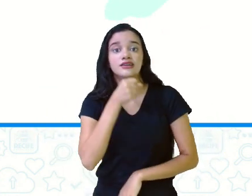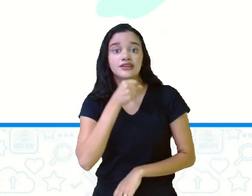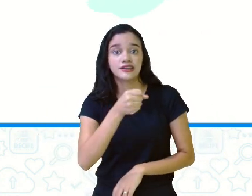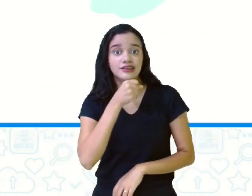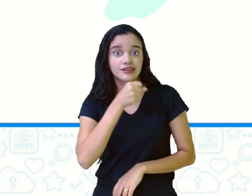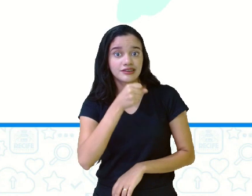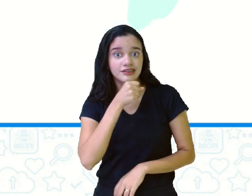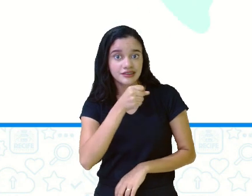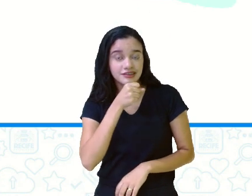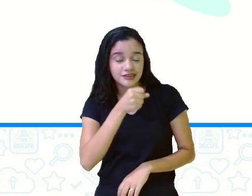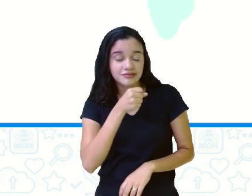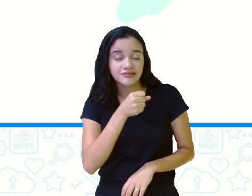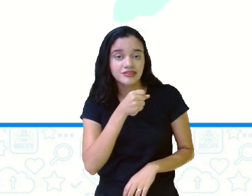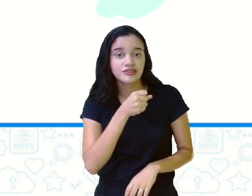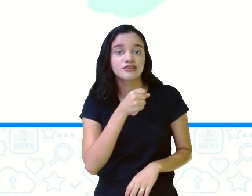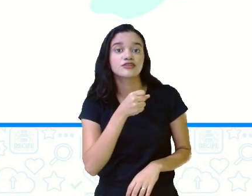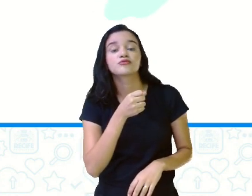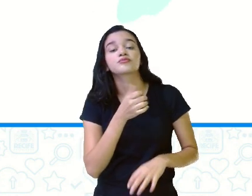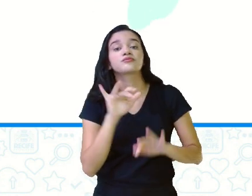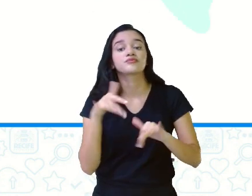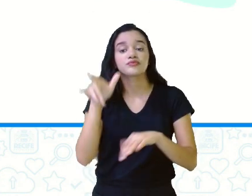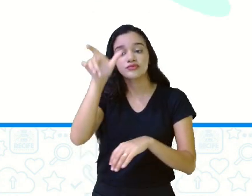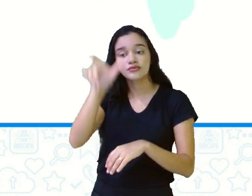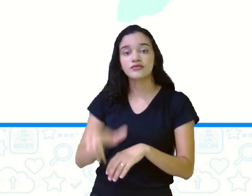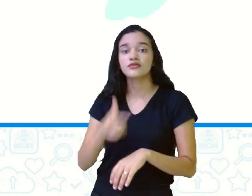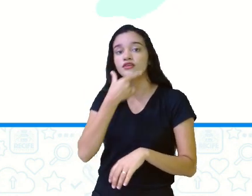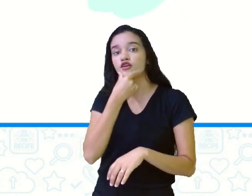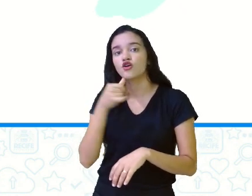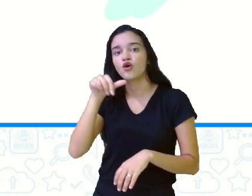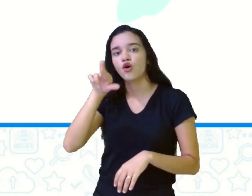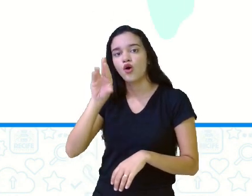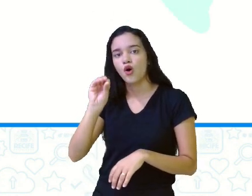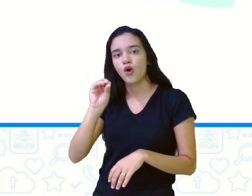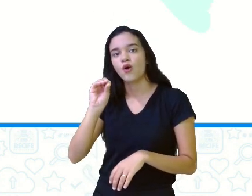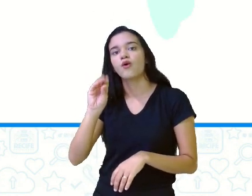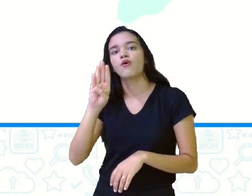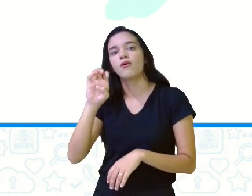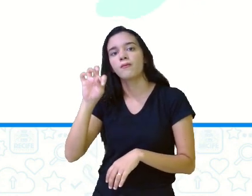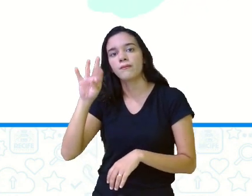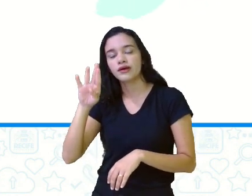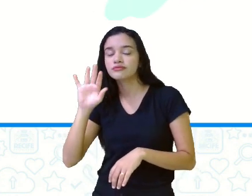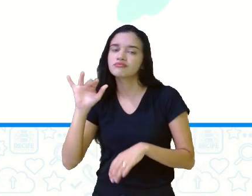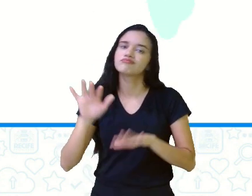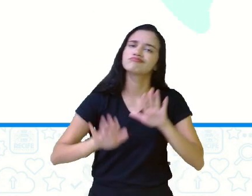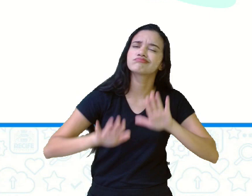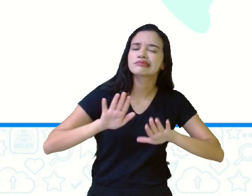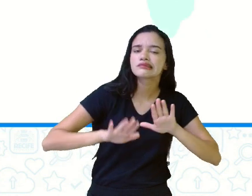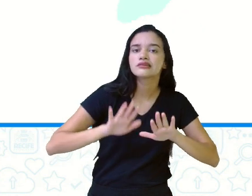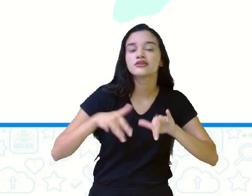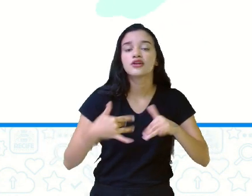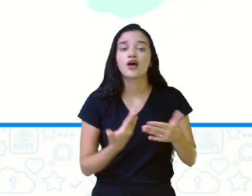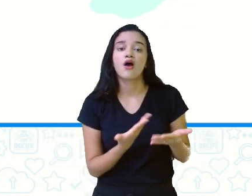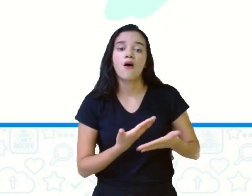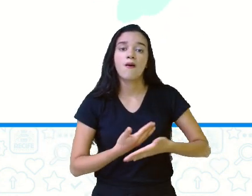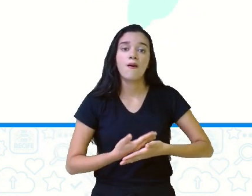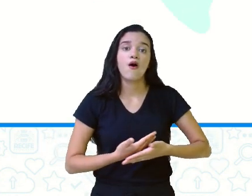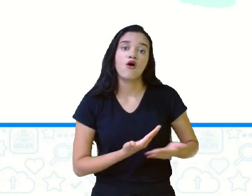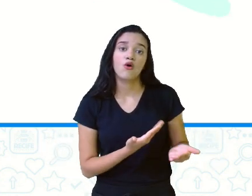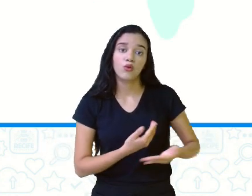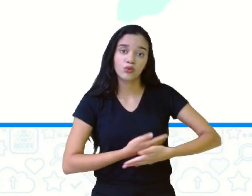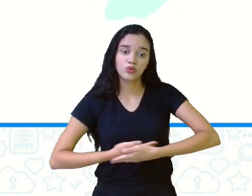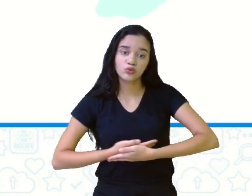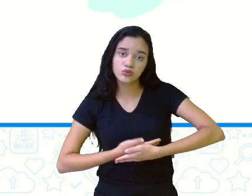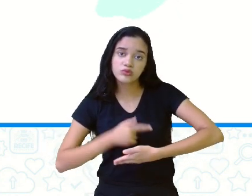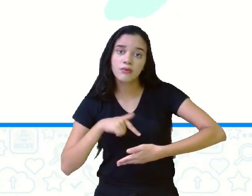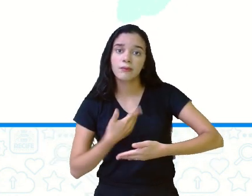rádio sueca, Robert St. Forrest disse que provavelmente o filhote se perdeu de sua mãe